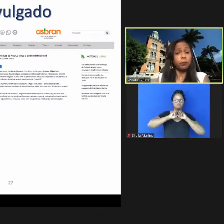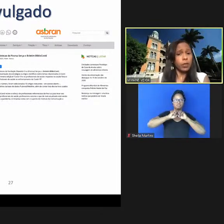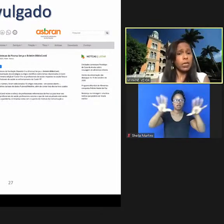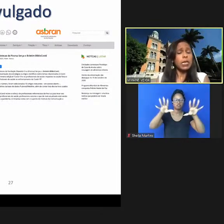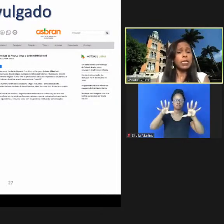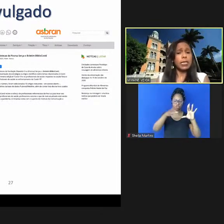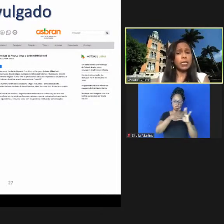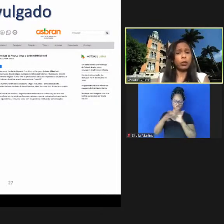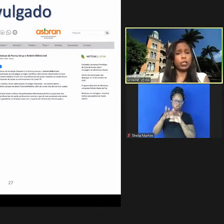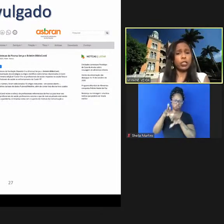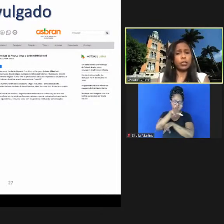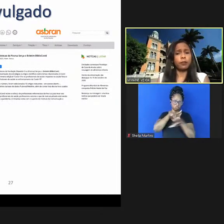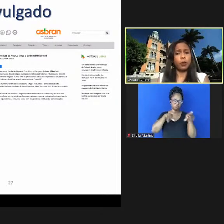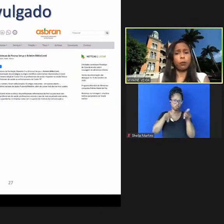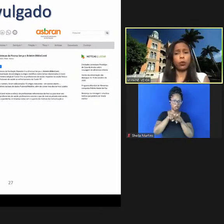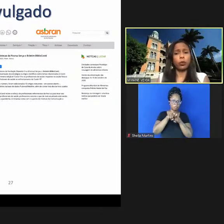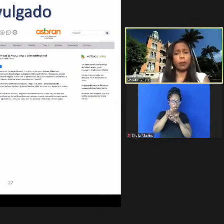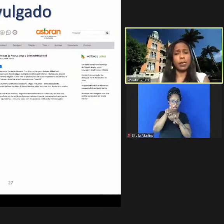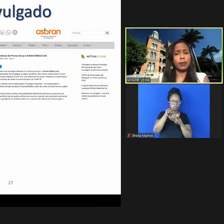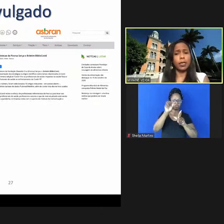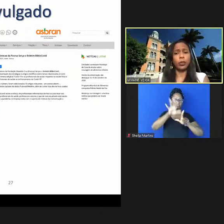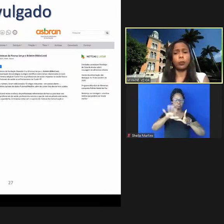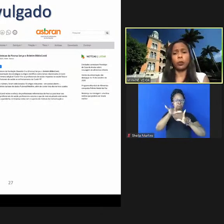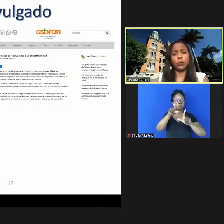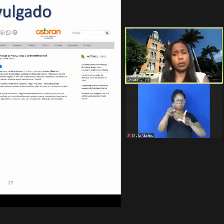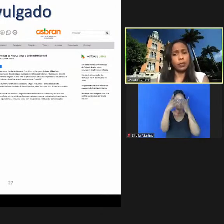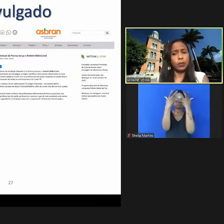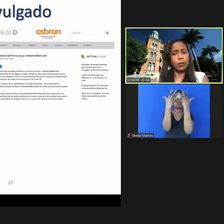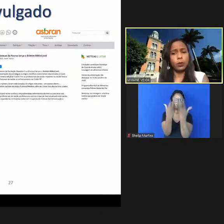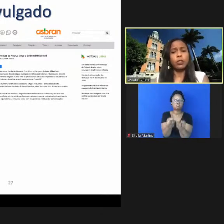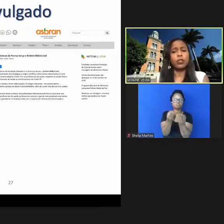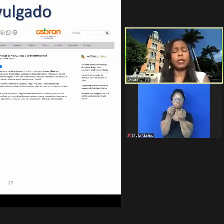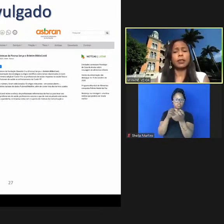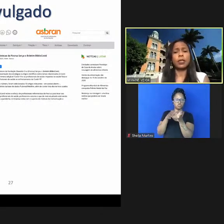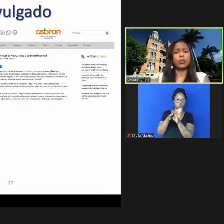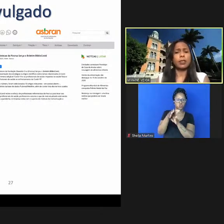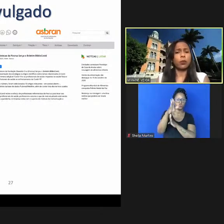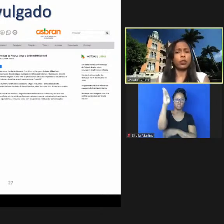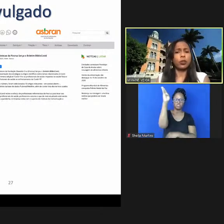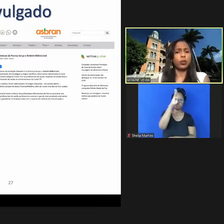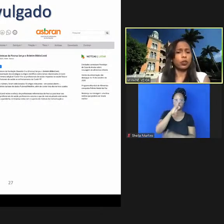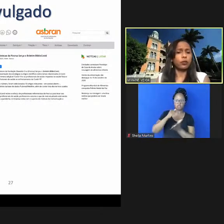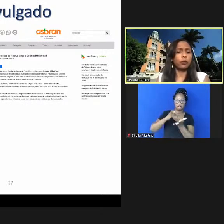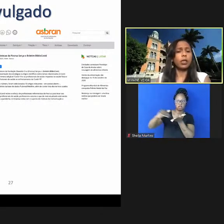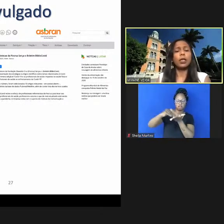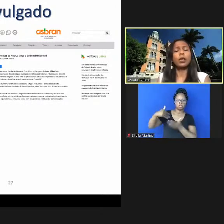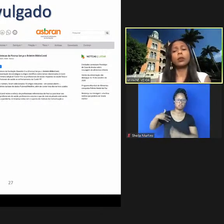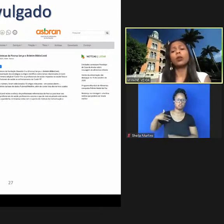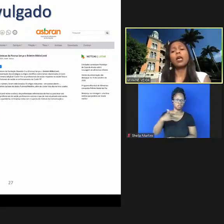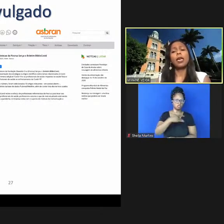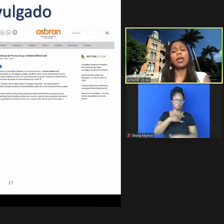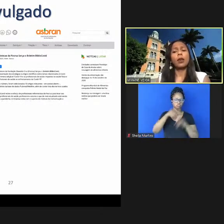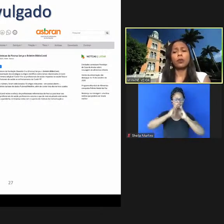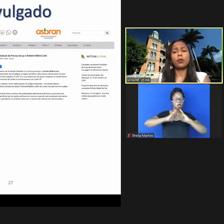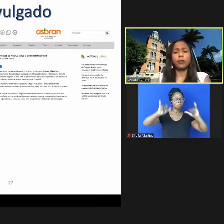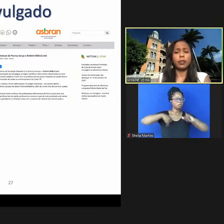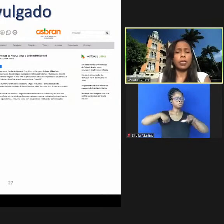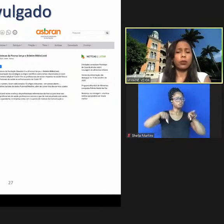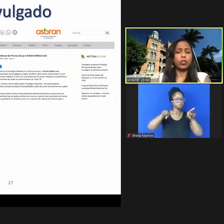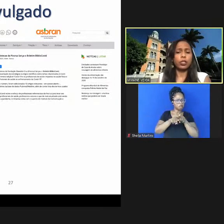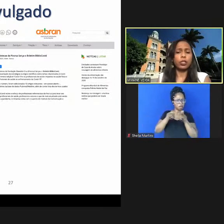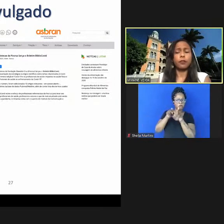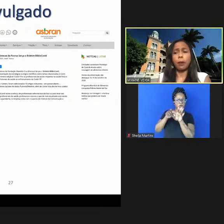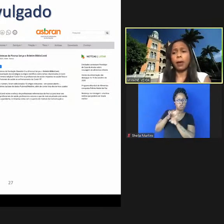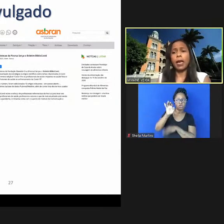e esse boletim foi muito bem aceito pelo Conselho Nacional Secretário de Saúde divulgando o Conselho